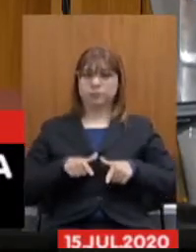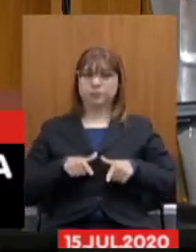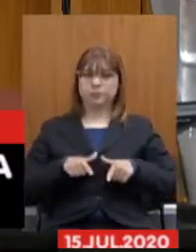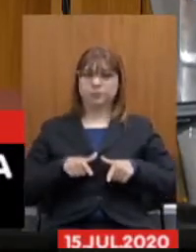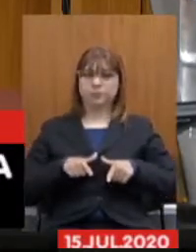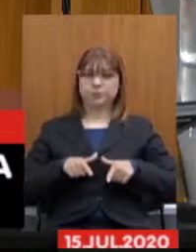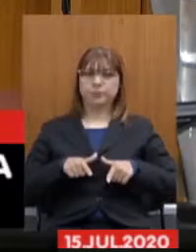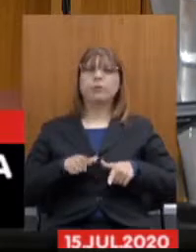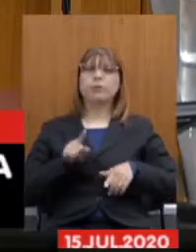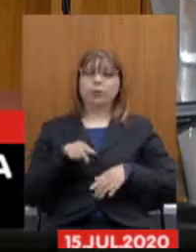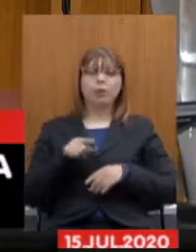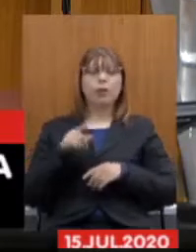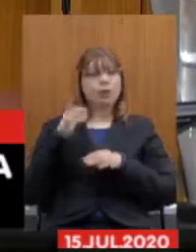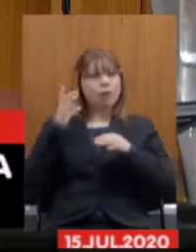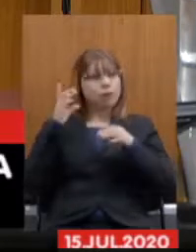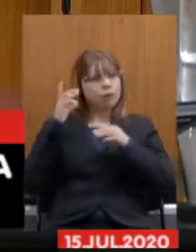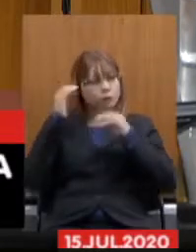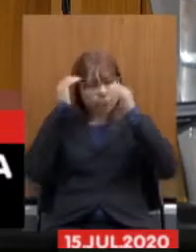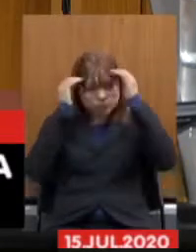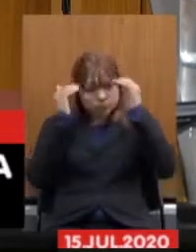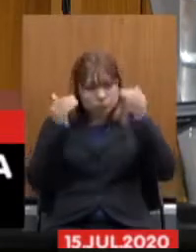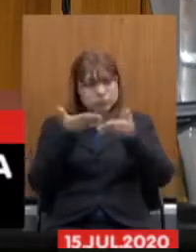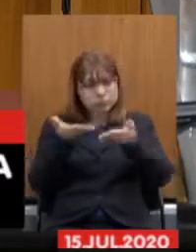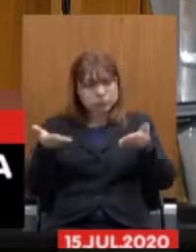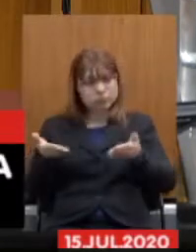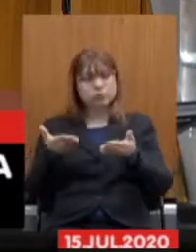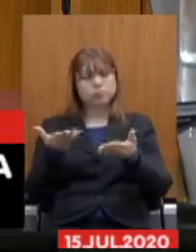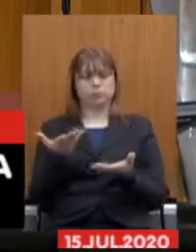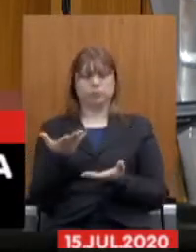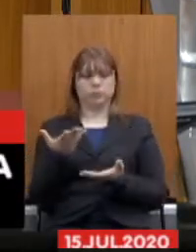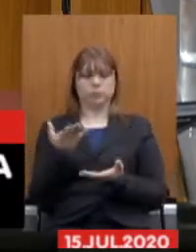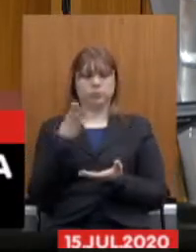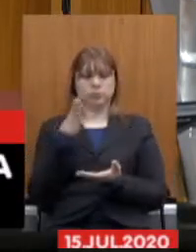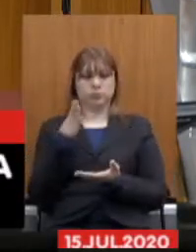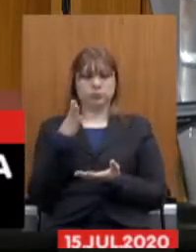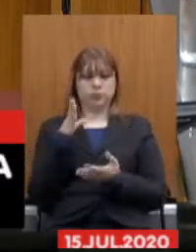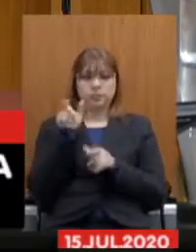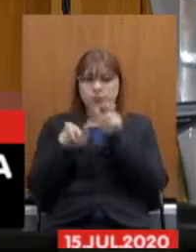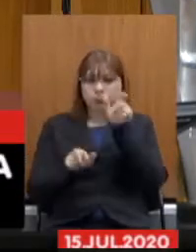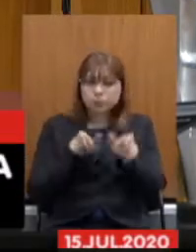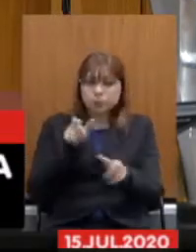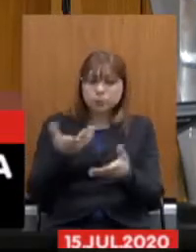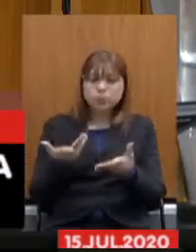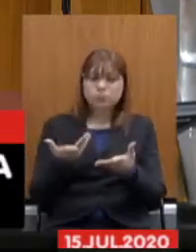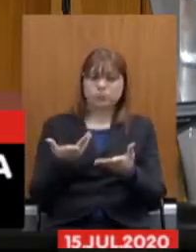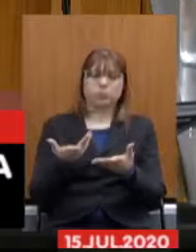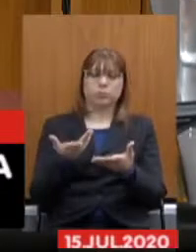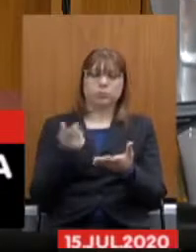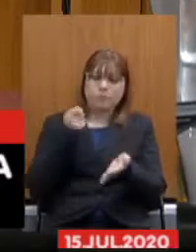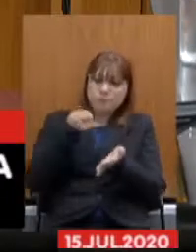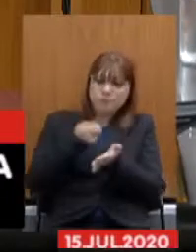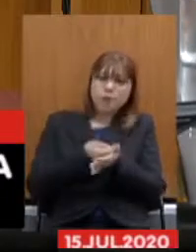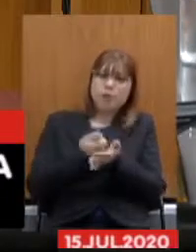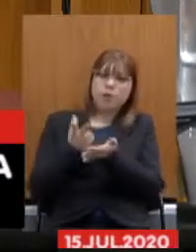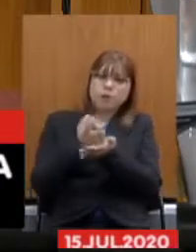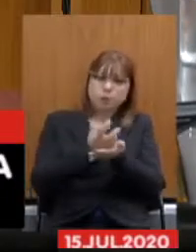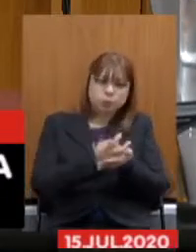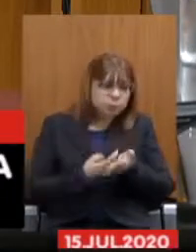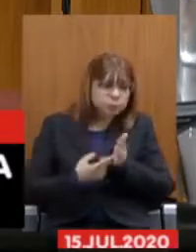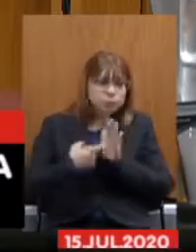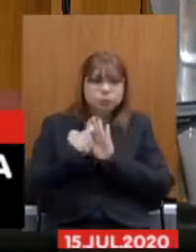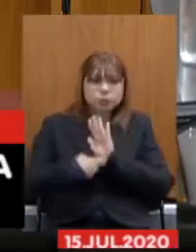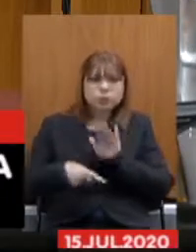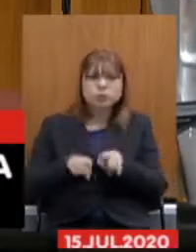respeito ao cidadão que paga seus tributos e nós também somos cidadãos pagamos nossos tributos